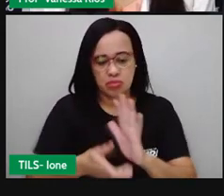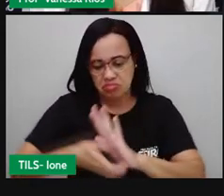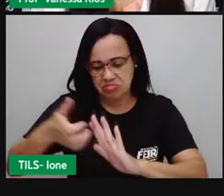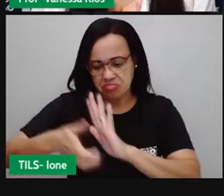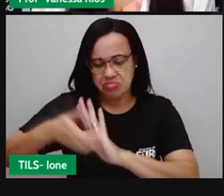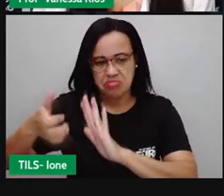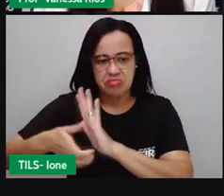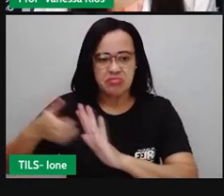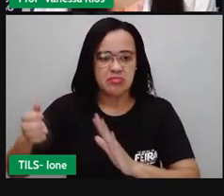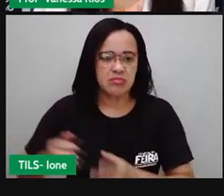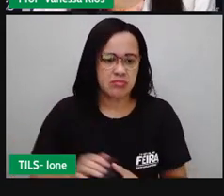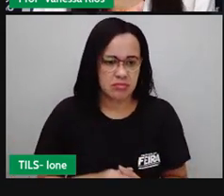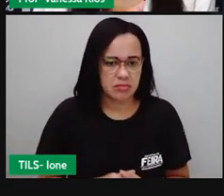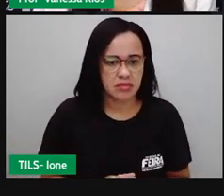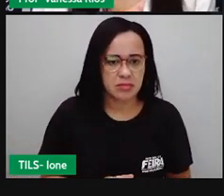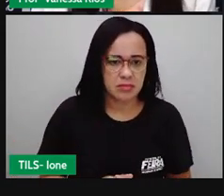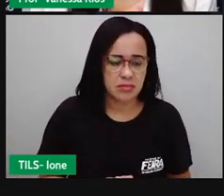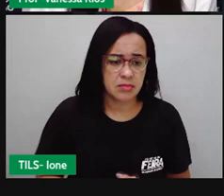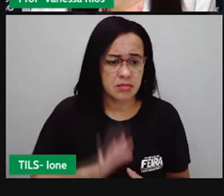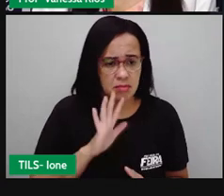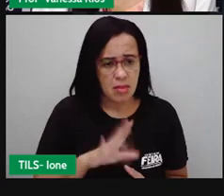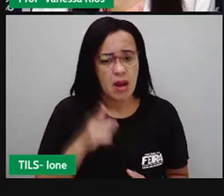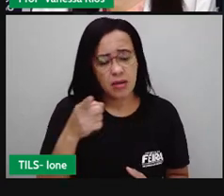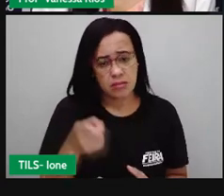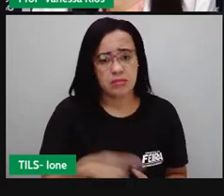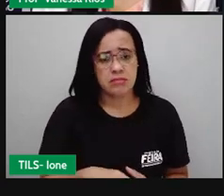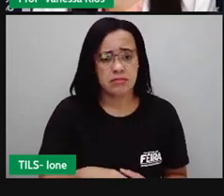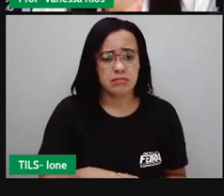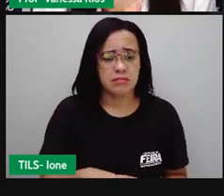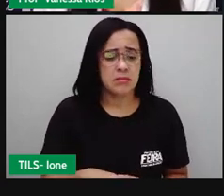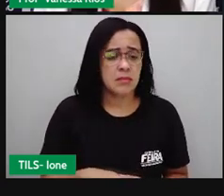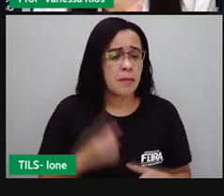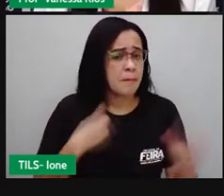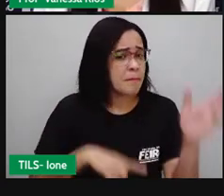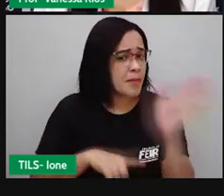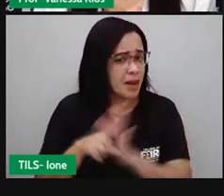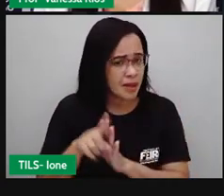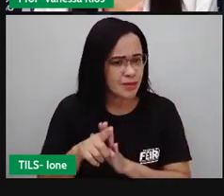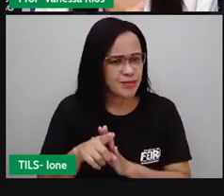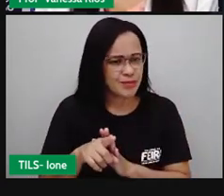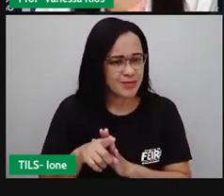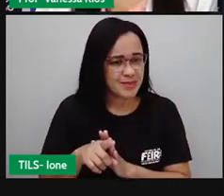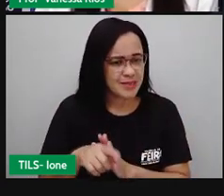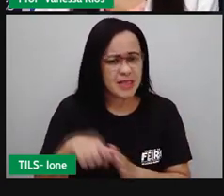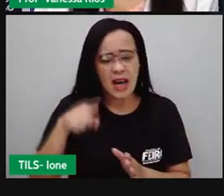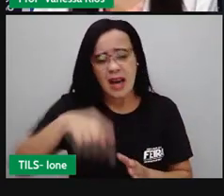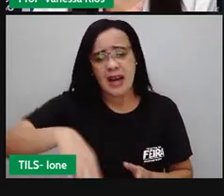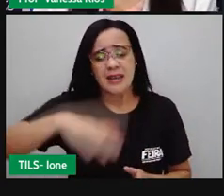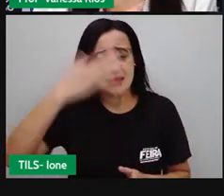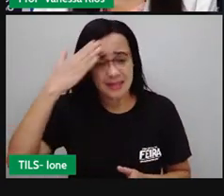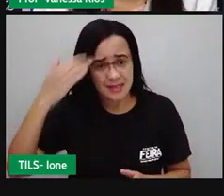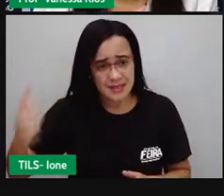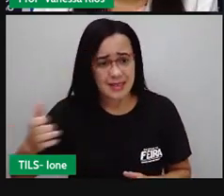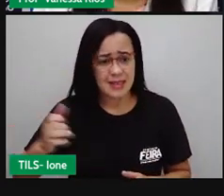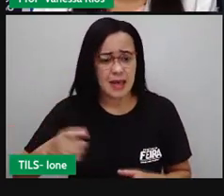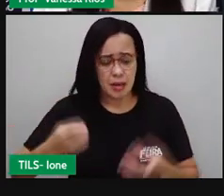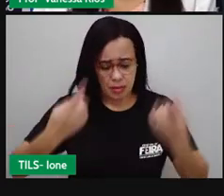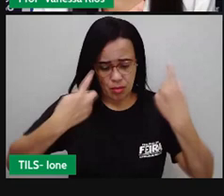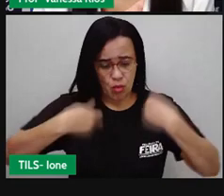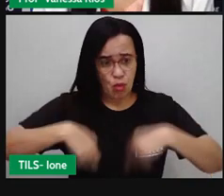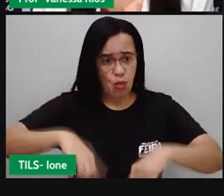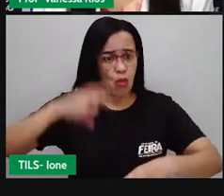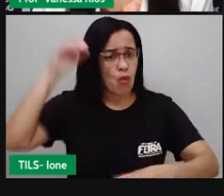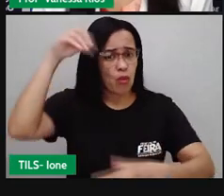Mas aí você sabia que existe uma filtração acontecendo dentro do nosso corpo?